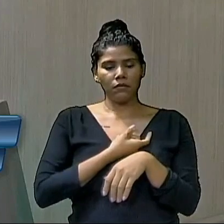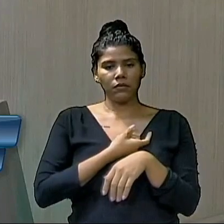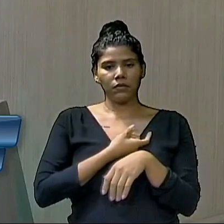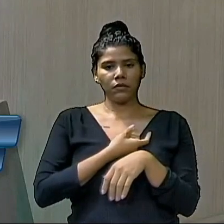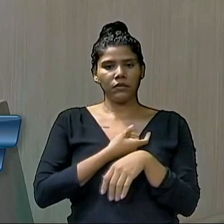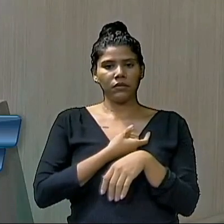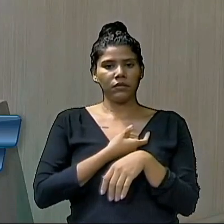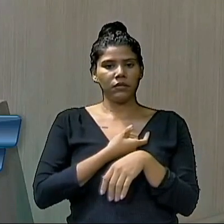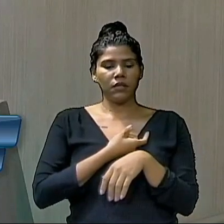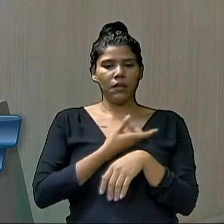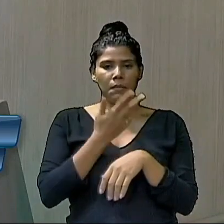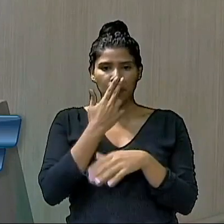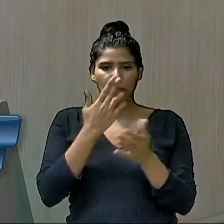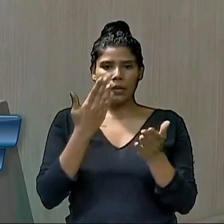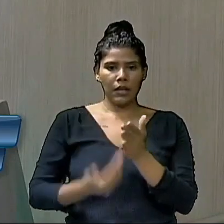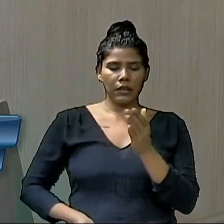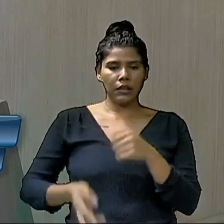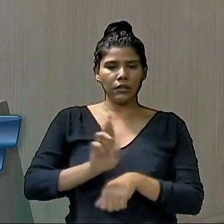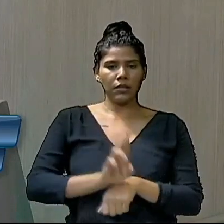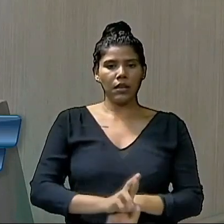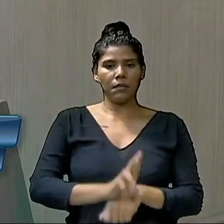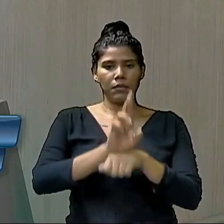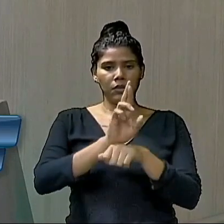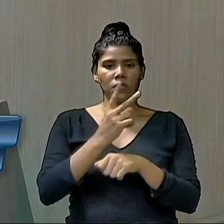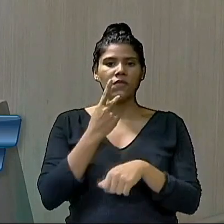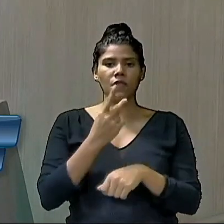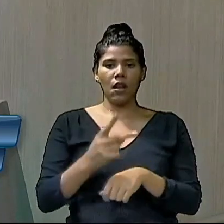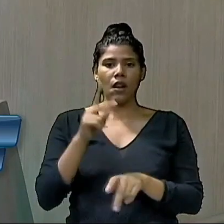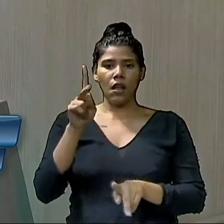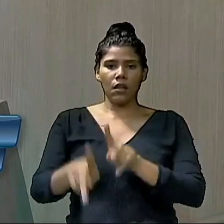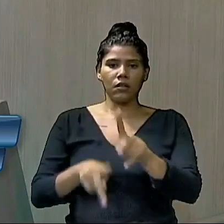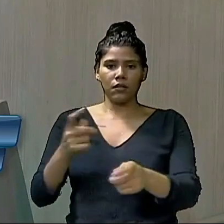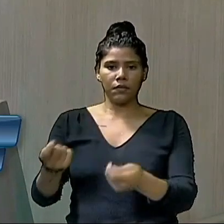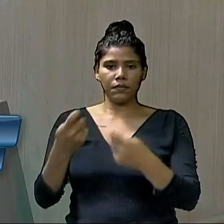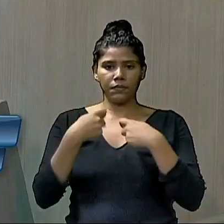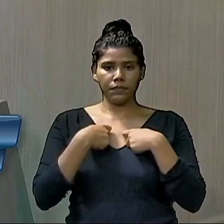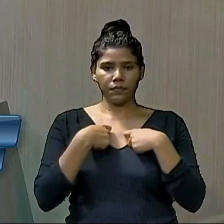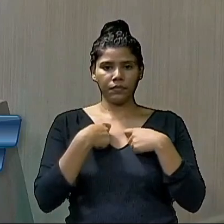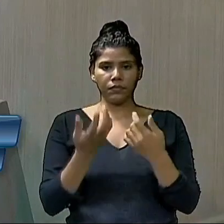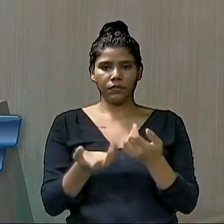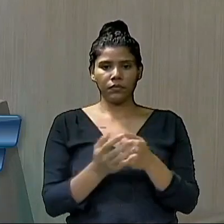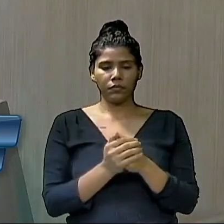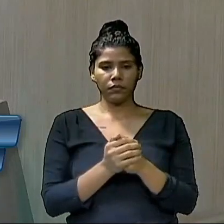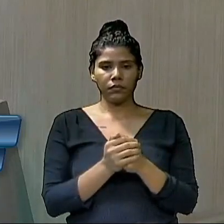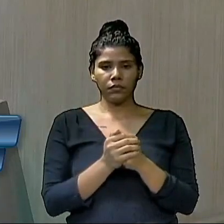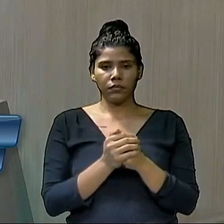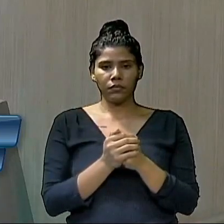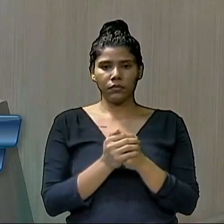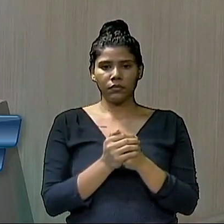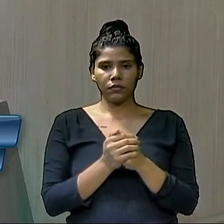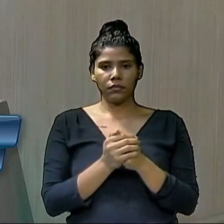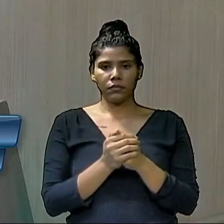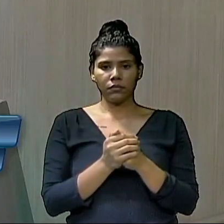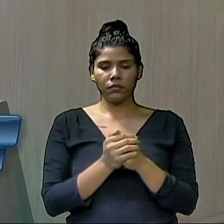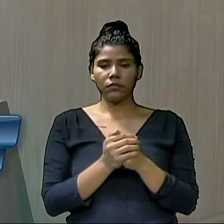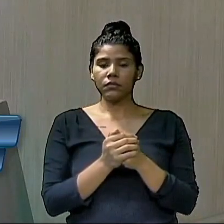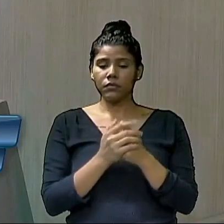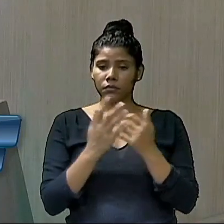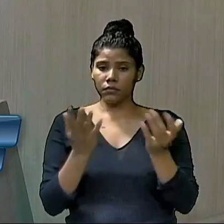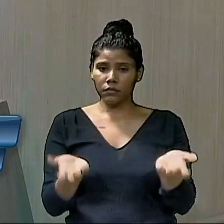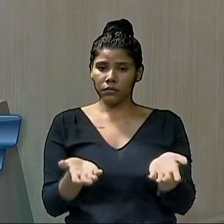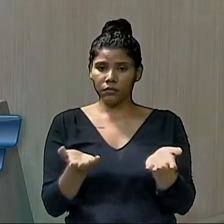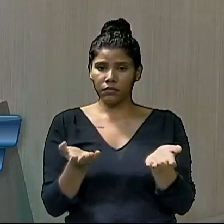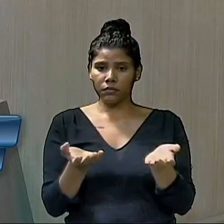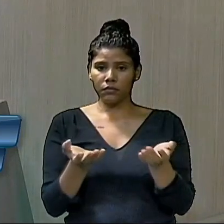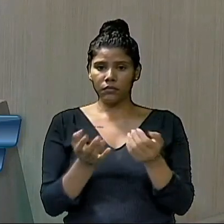representatividade de falar em nome do povo que nos elegeu, ainda que fosse uma pauta não necessariamente